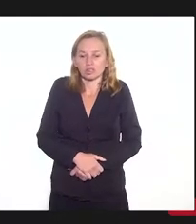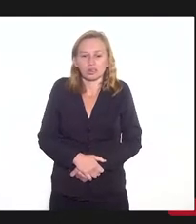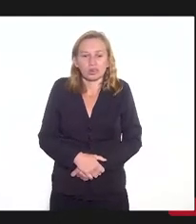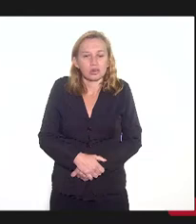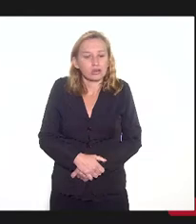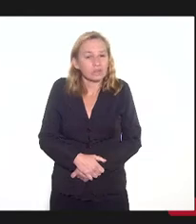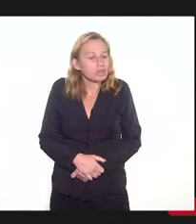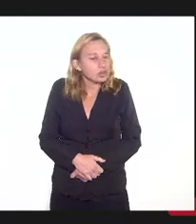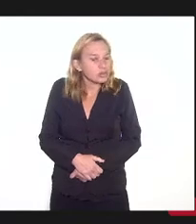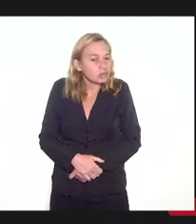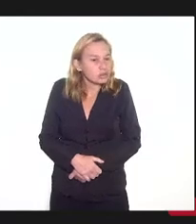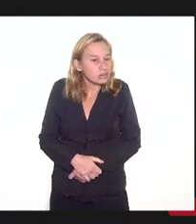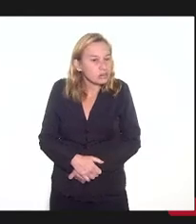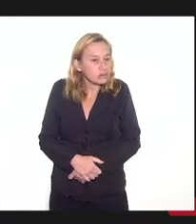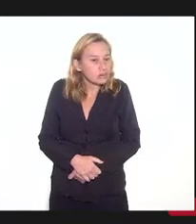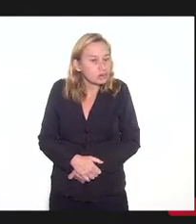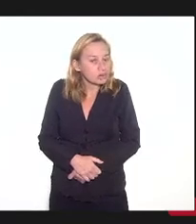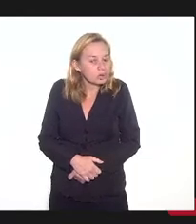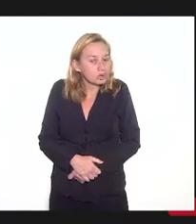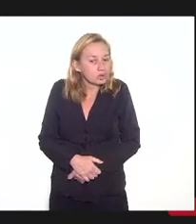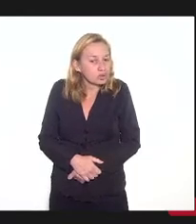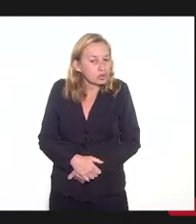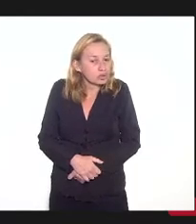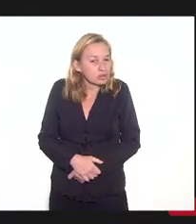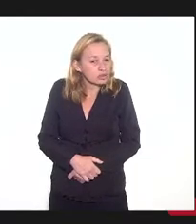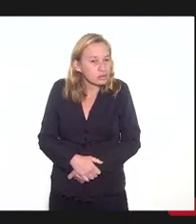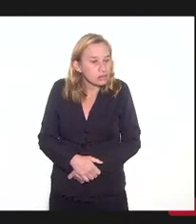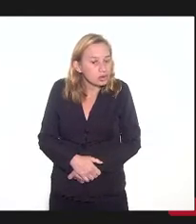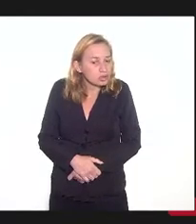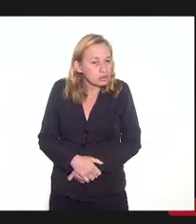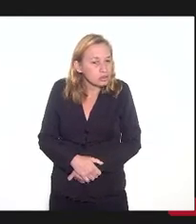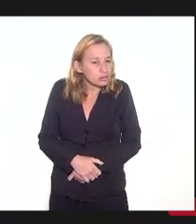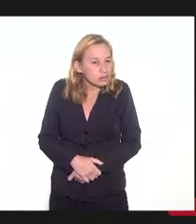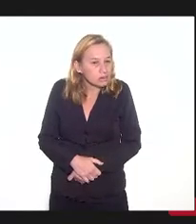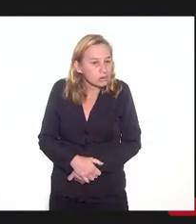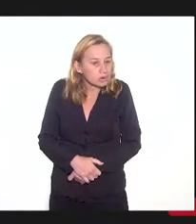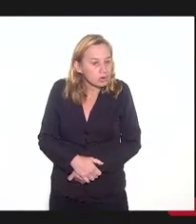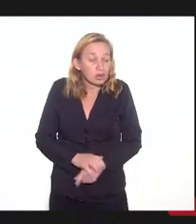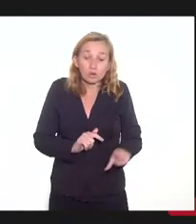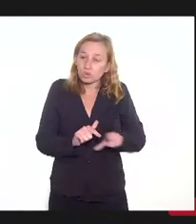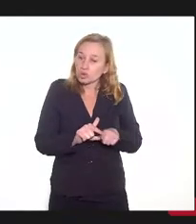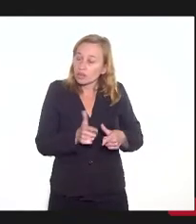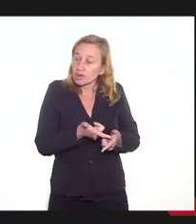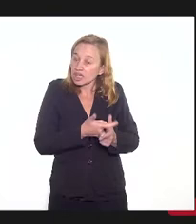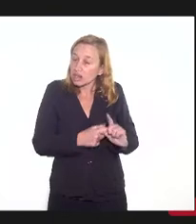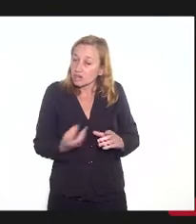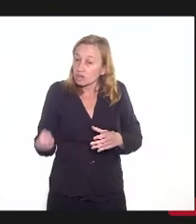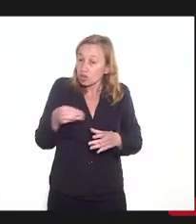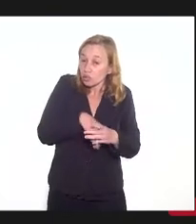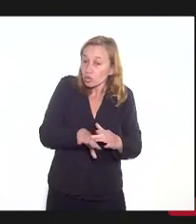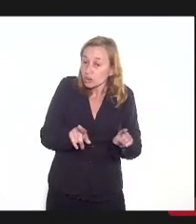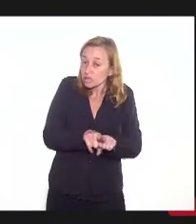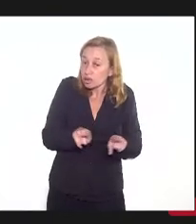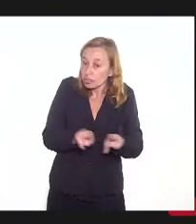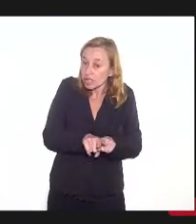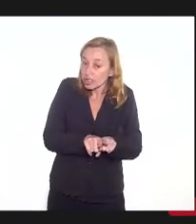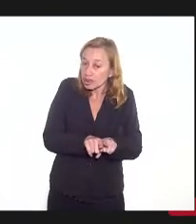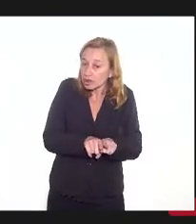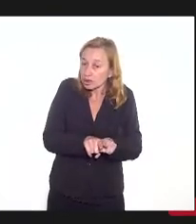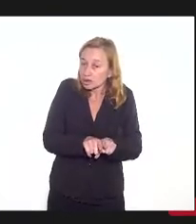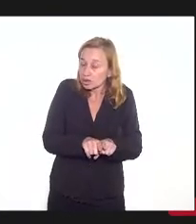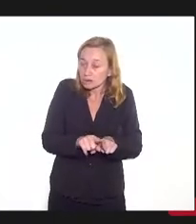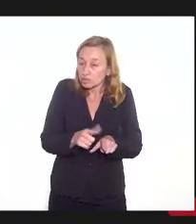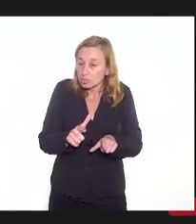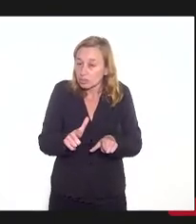Não, é que o serviço... O serviço da dívida, ele inclui também a amortização de parte do